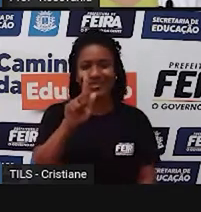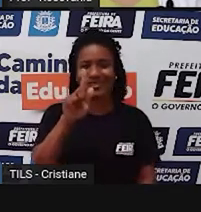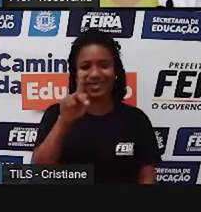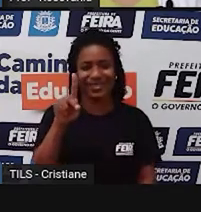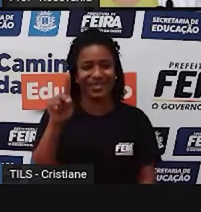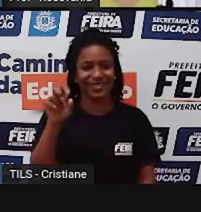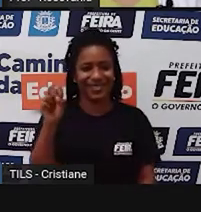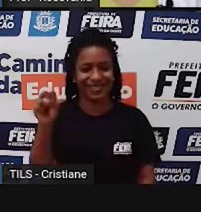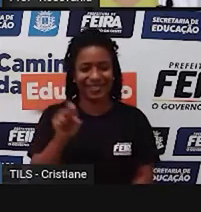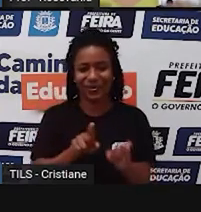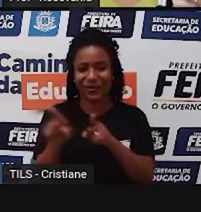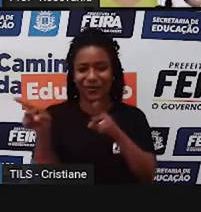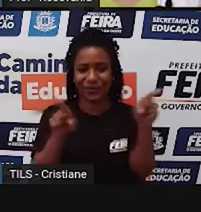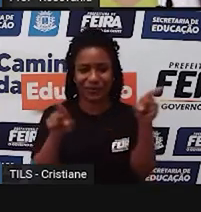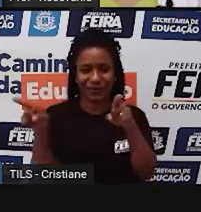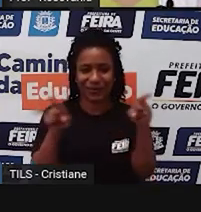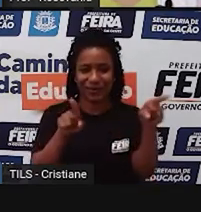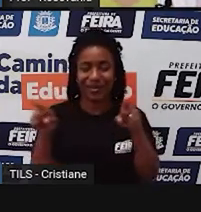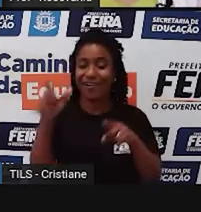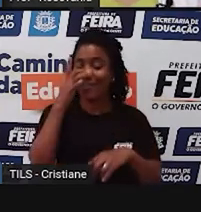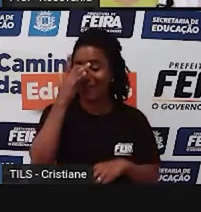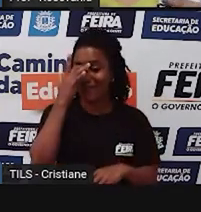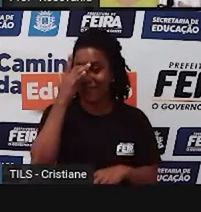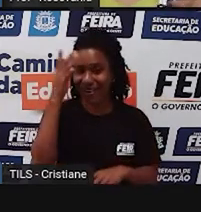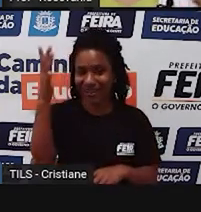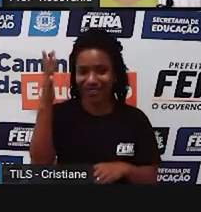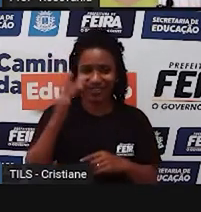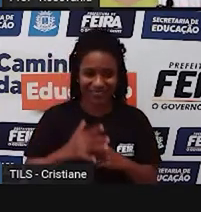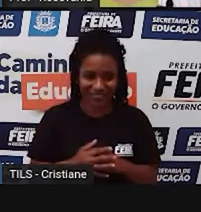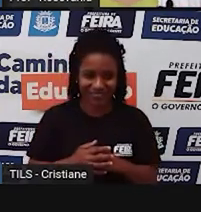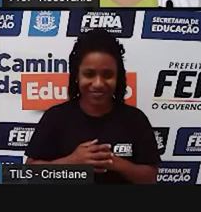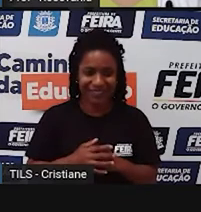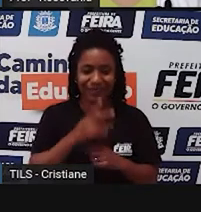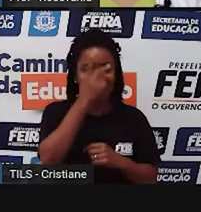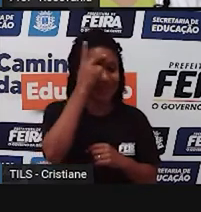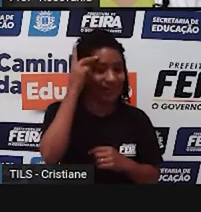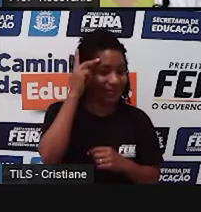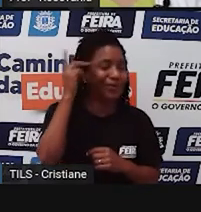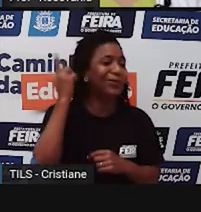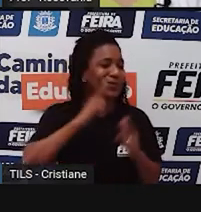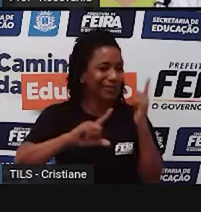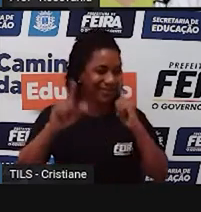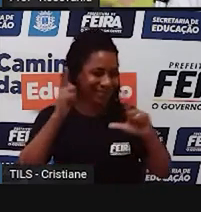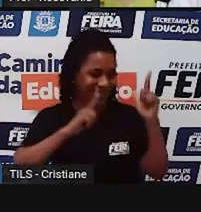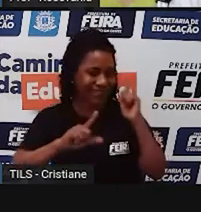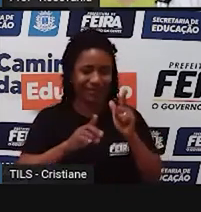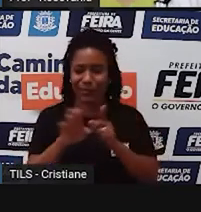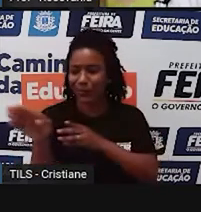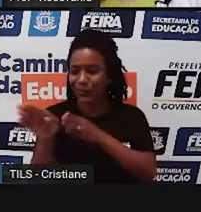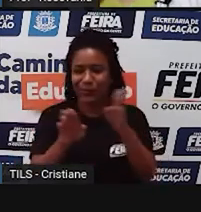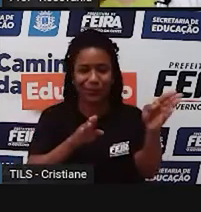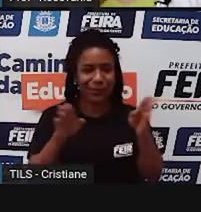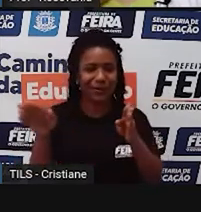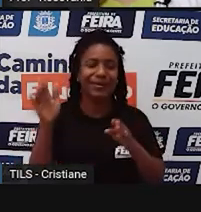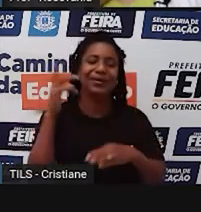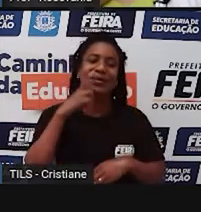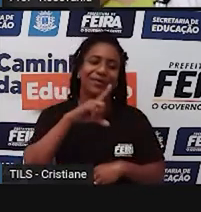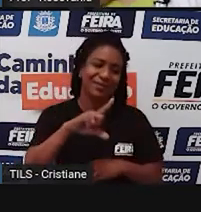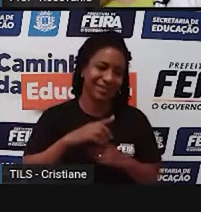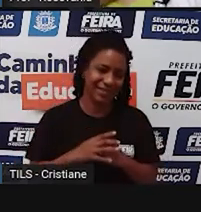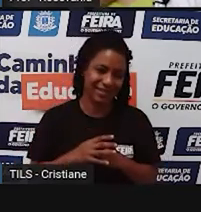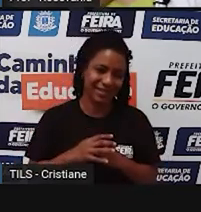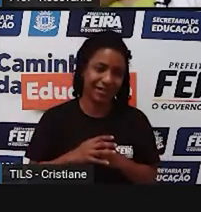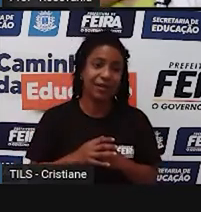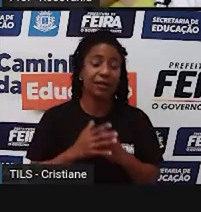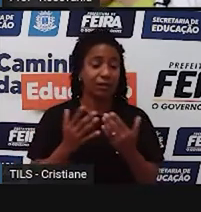posicionamento global. Então, facilitou muito, e todo mundo hoje chega direitinho no lugar, né? Quem anda de aplicativo